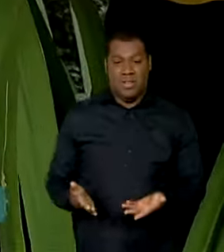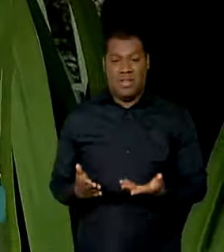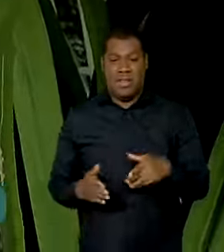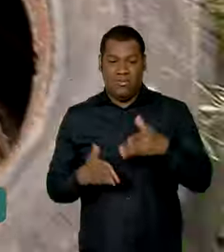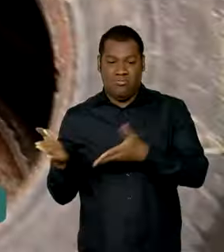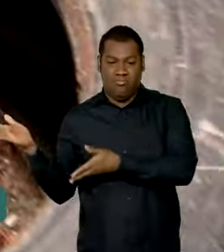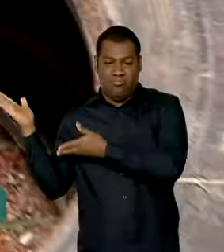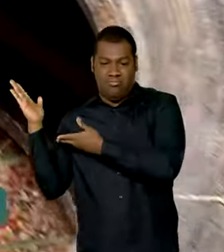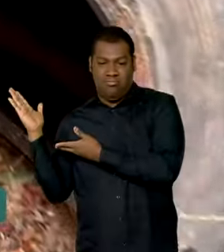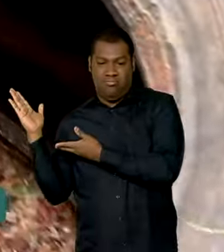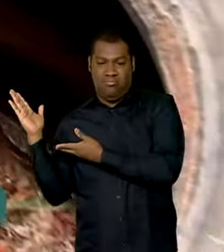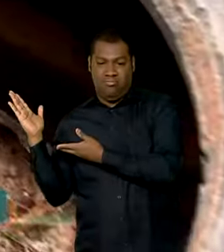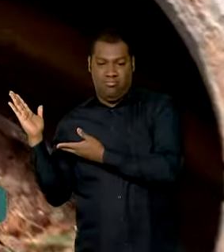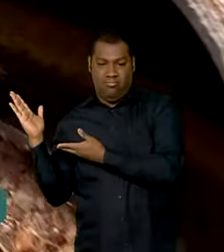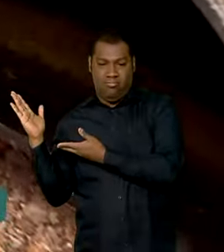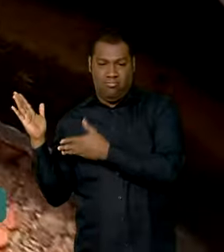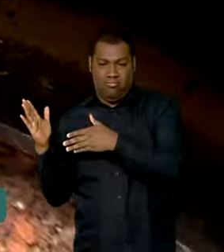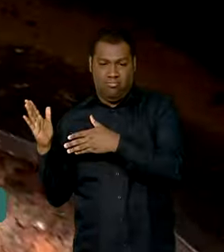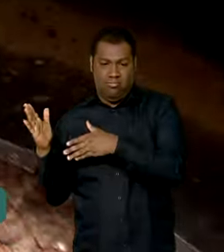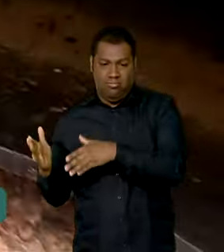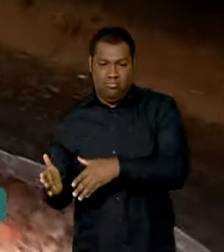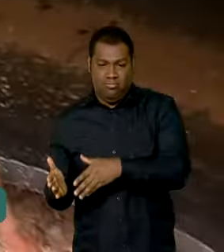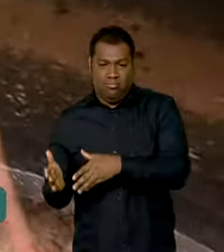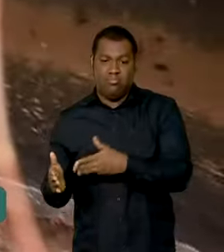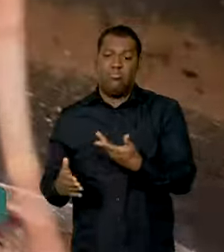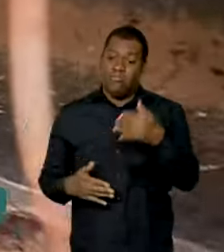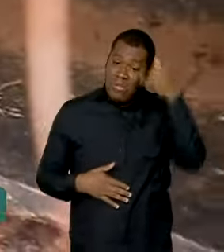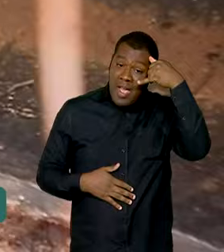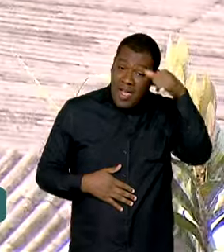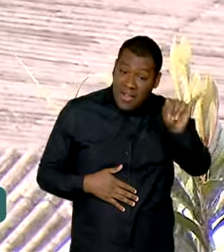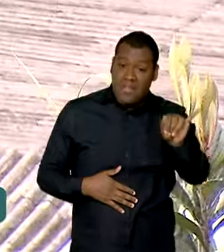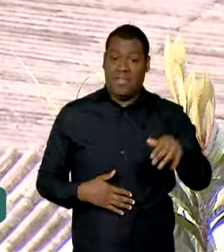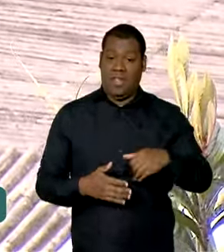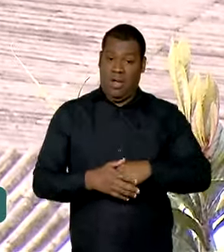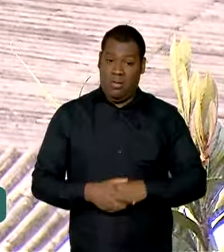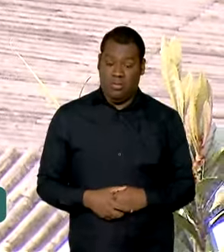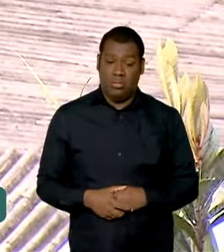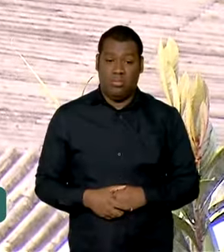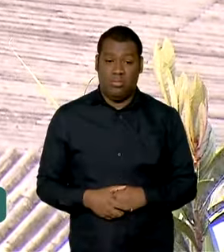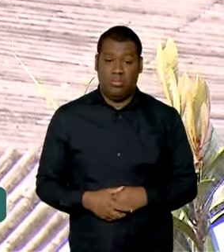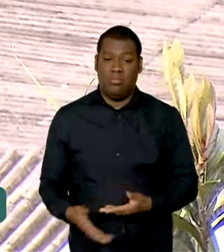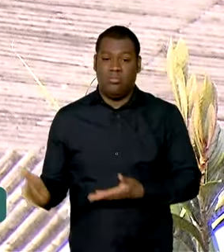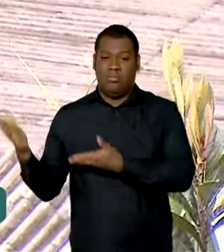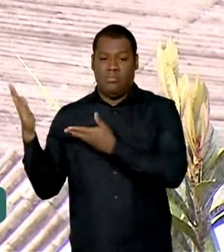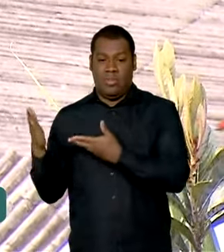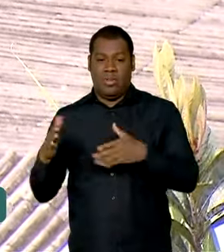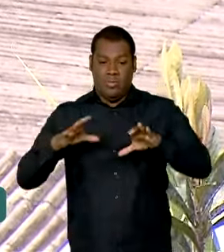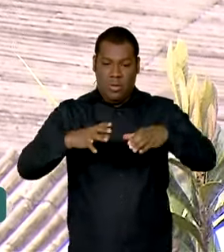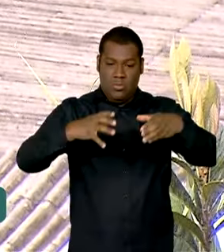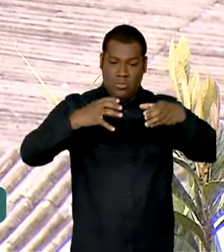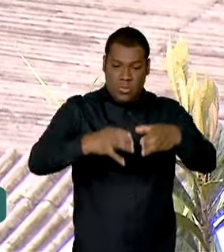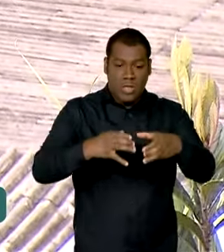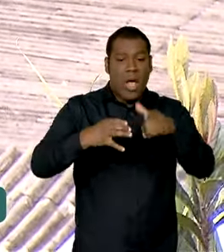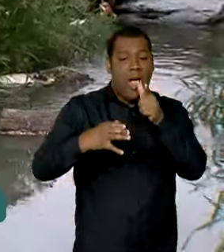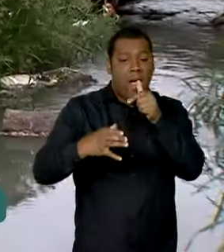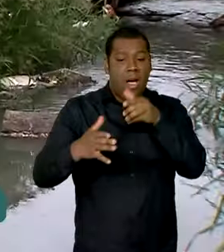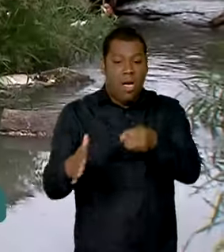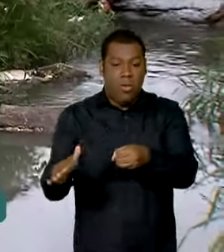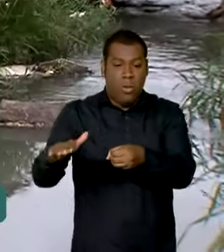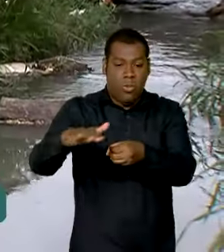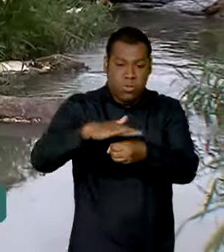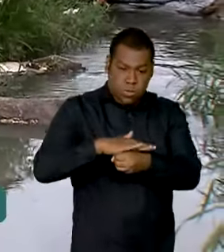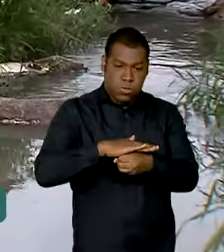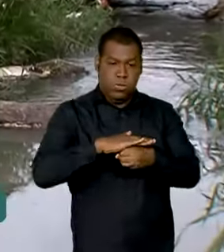recipientes que possam se transformar em criadouros de mosquitos, vedação dos reservatórios e caixas d'água,